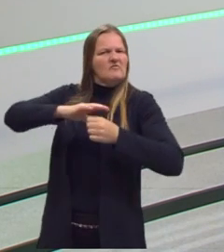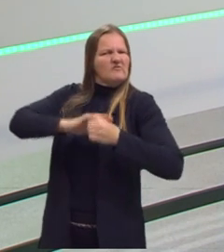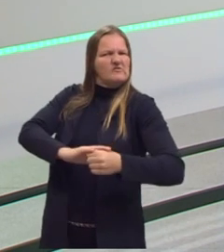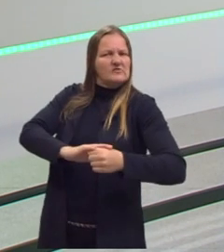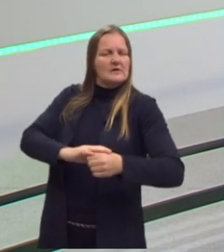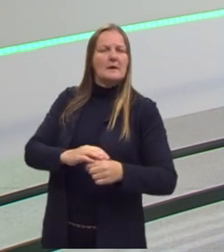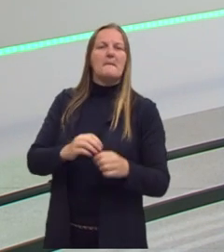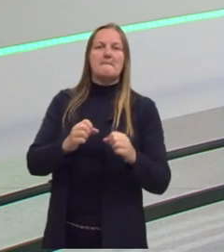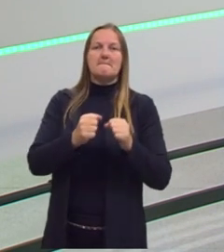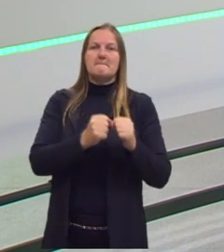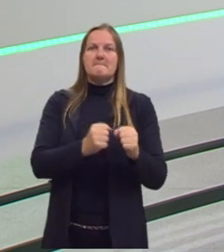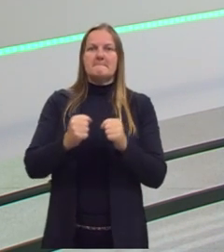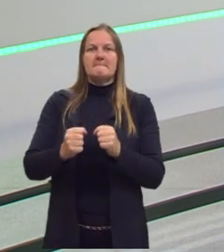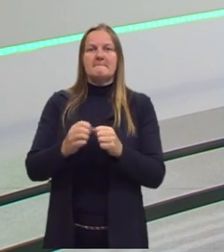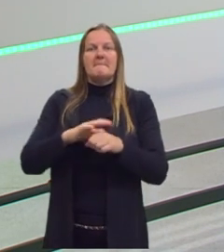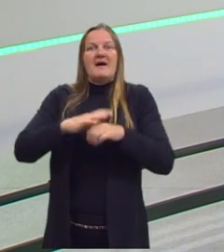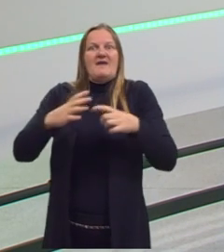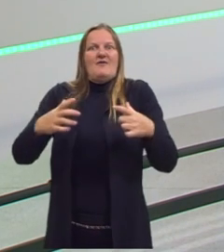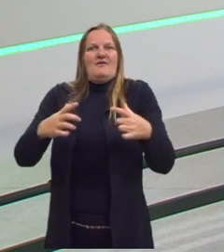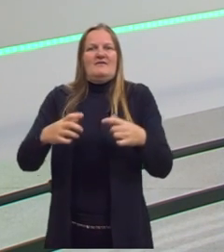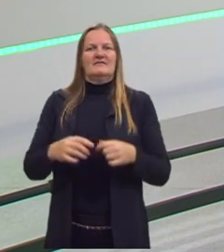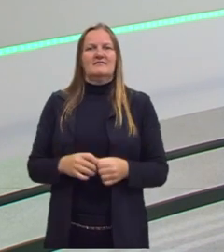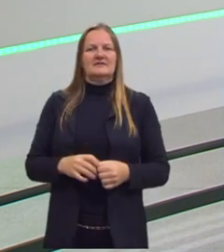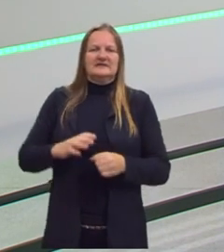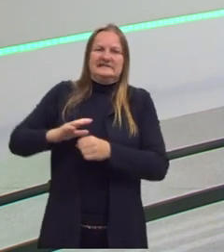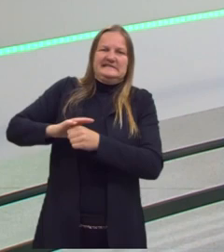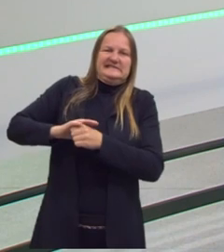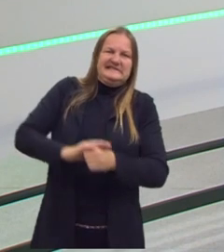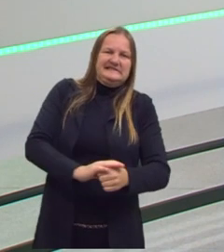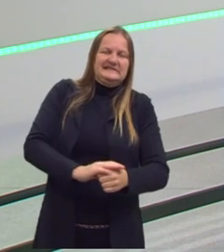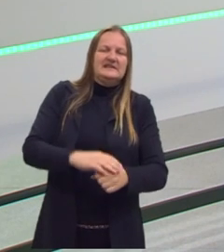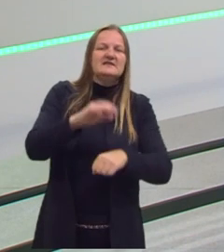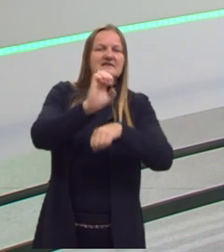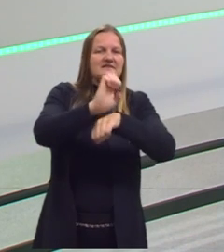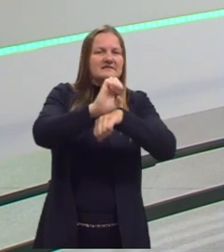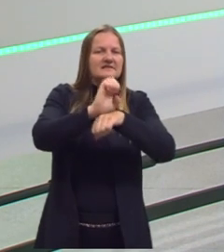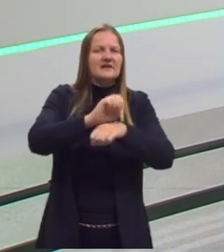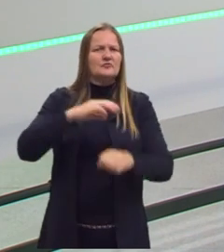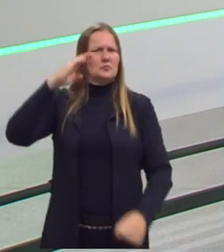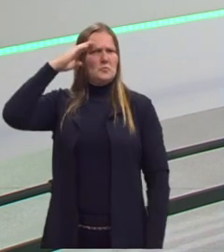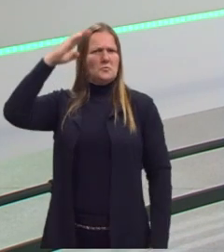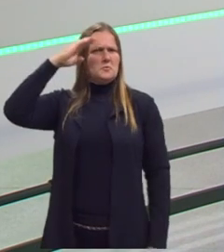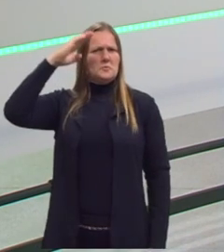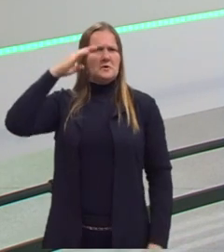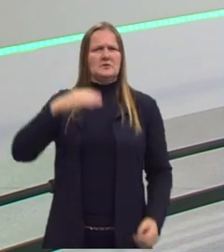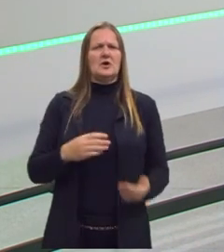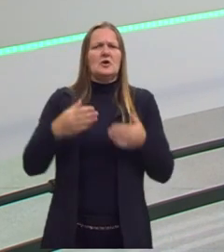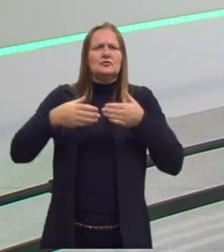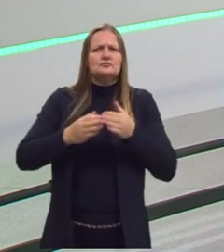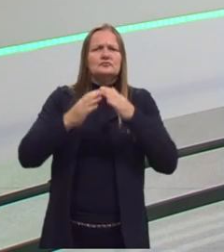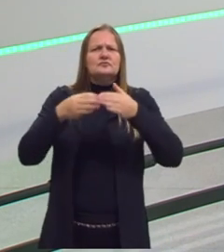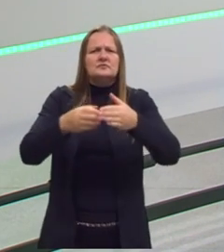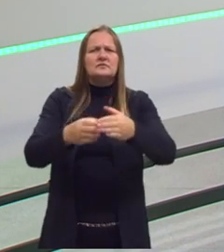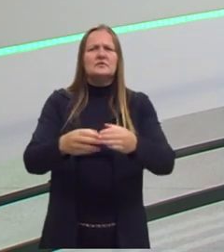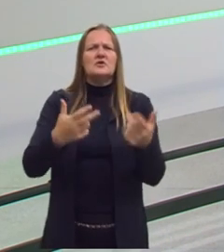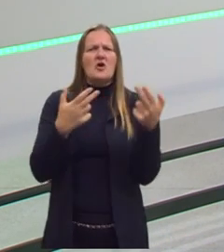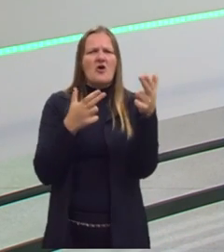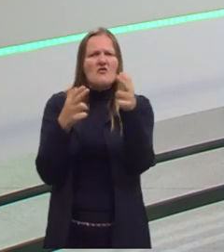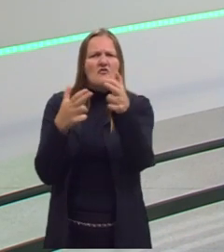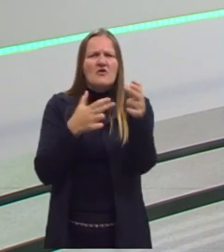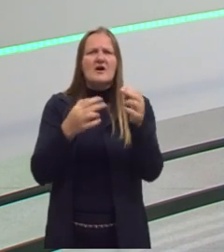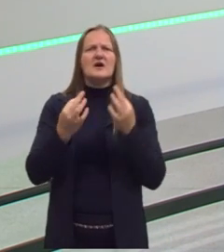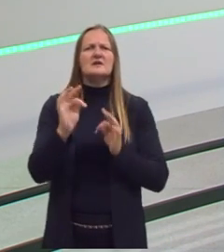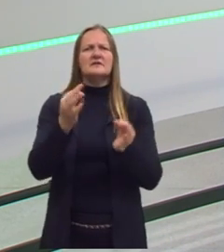um pouco maior do que a resistência. Ela utilizou, então, recursos do Estado, exércitos, as navegações, as armas, a